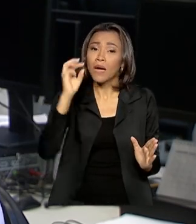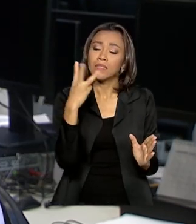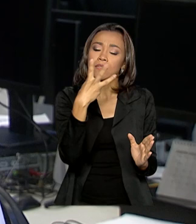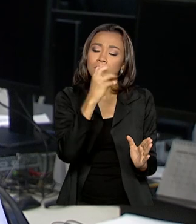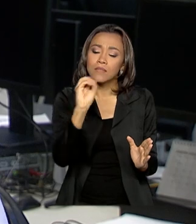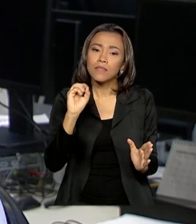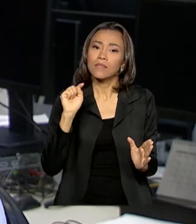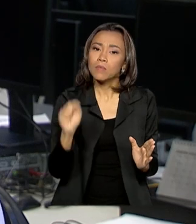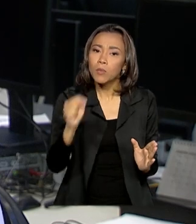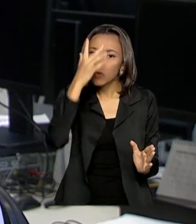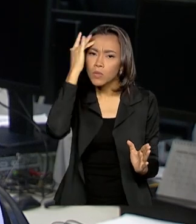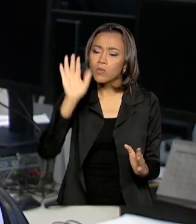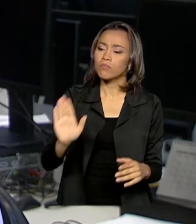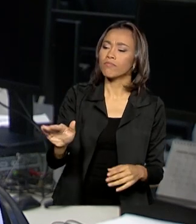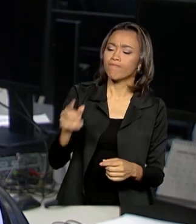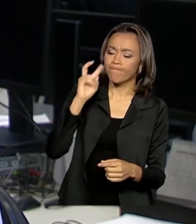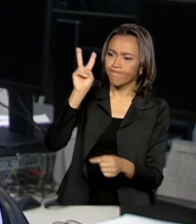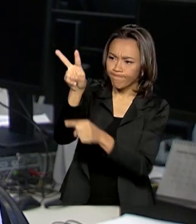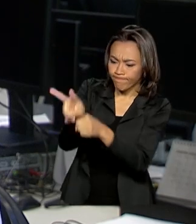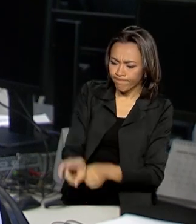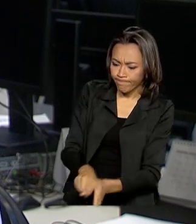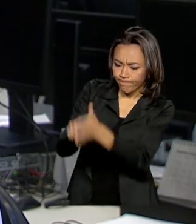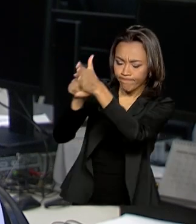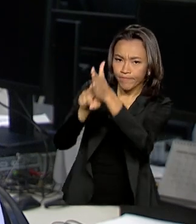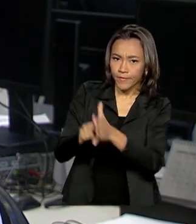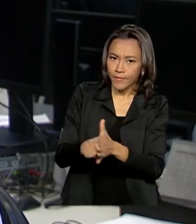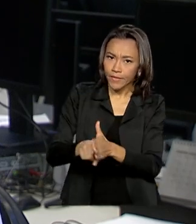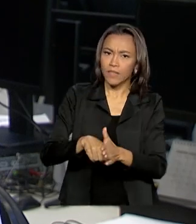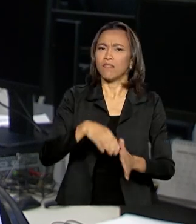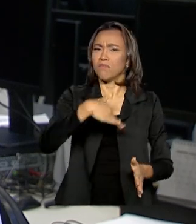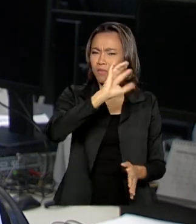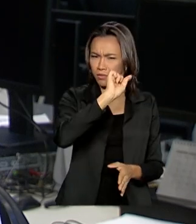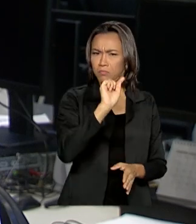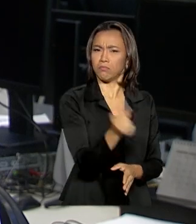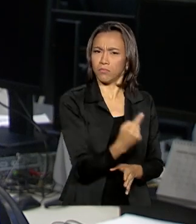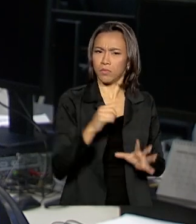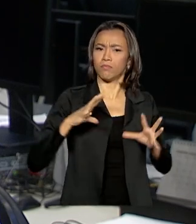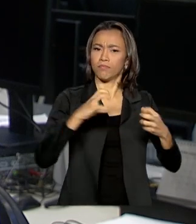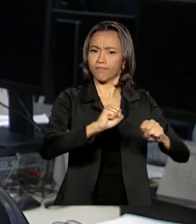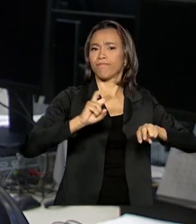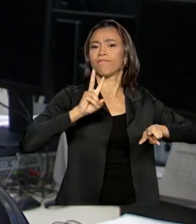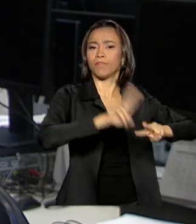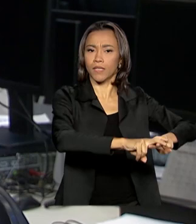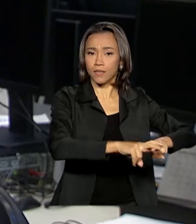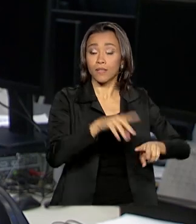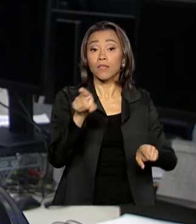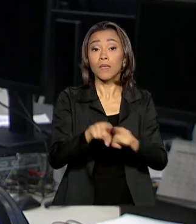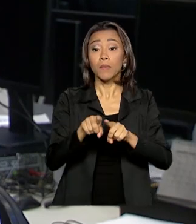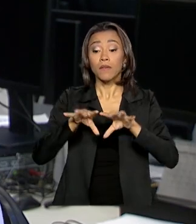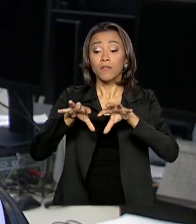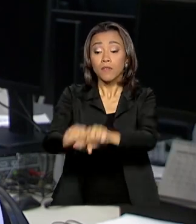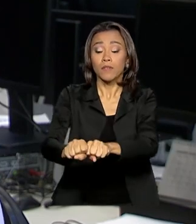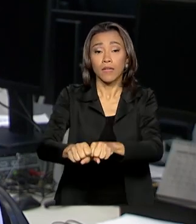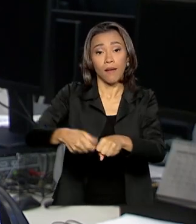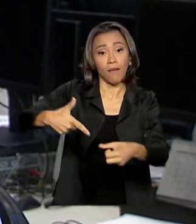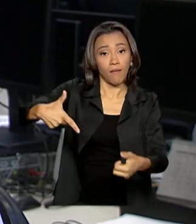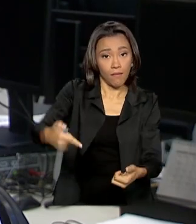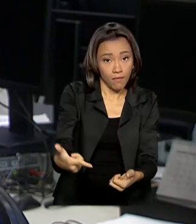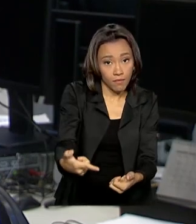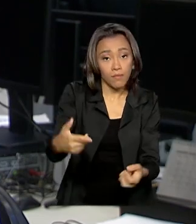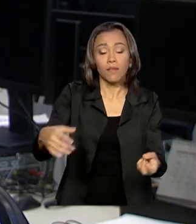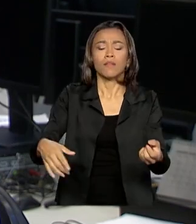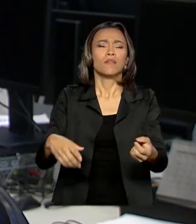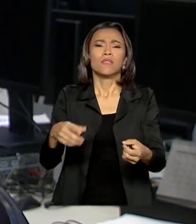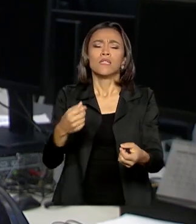abordadas e 1.718 presas. Foram apreendidas também 220 armas e 18